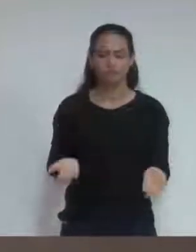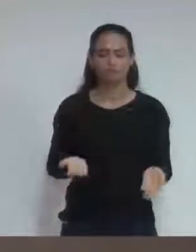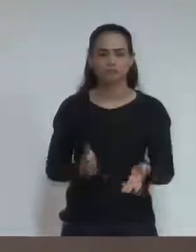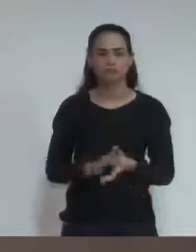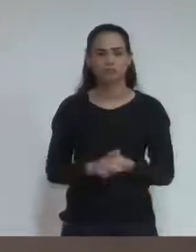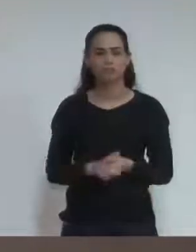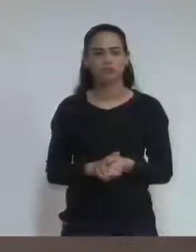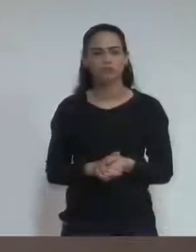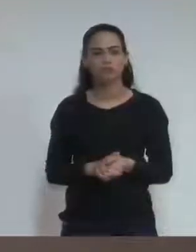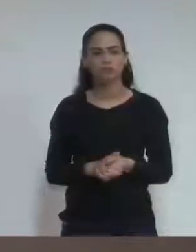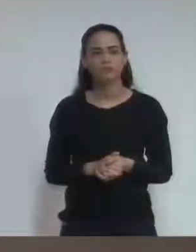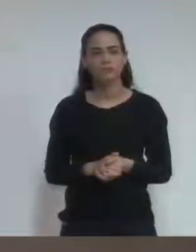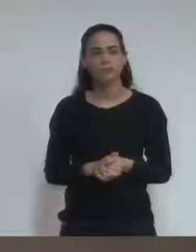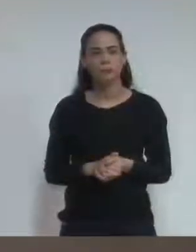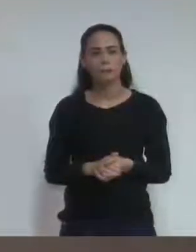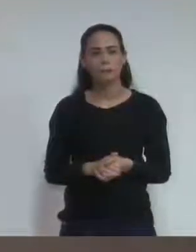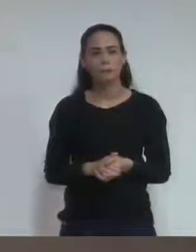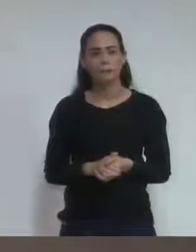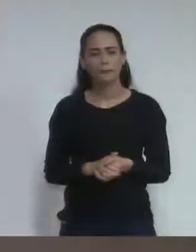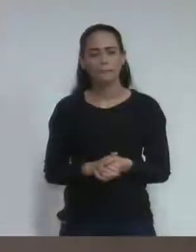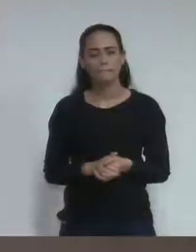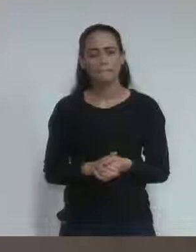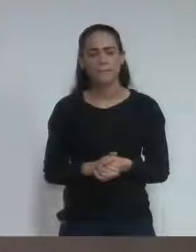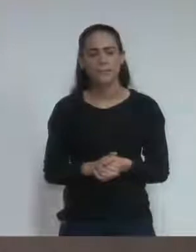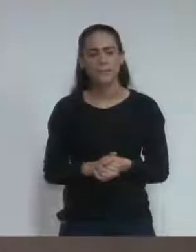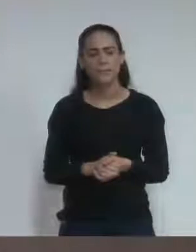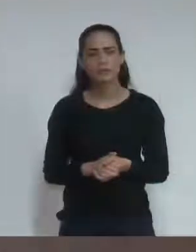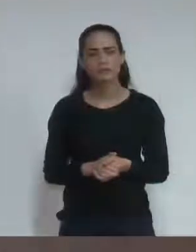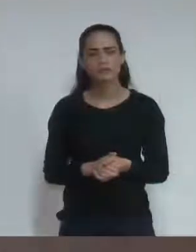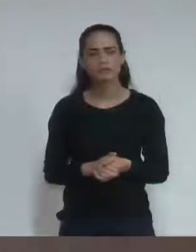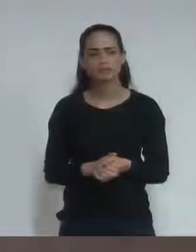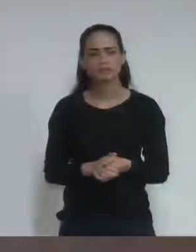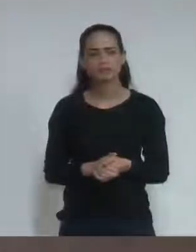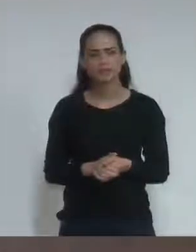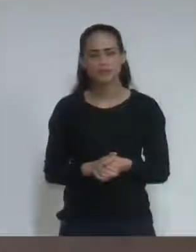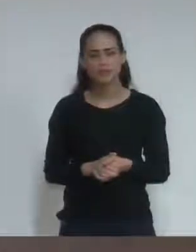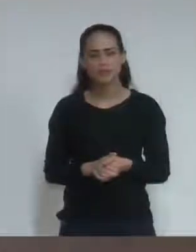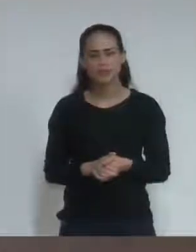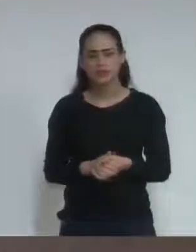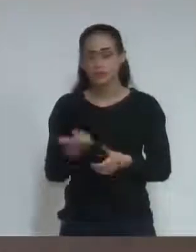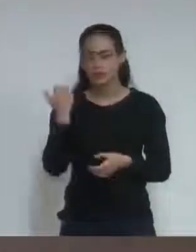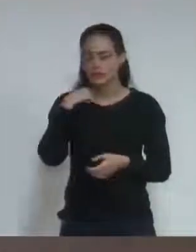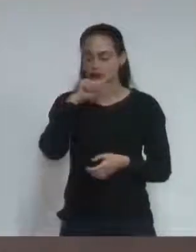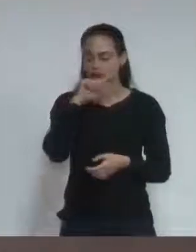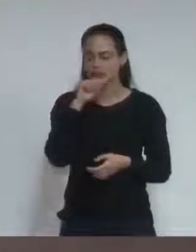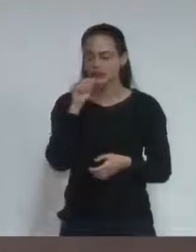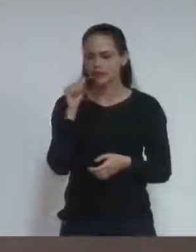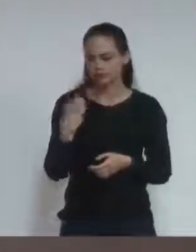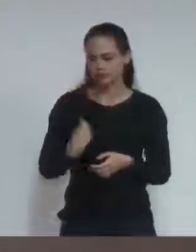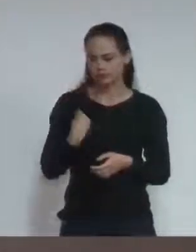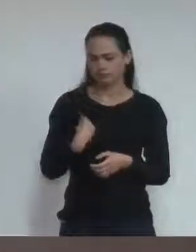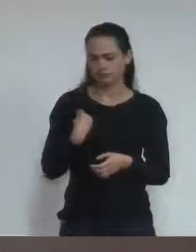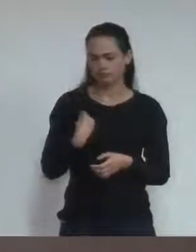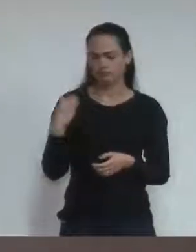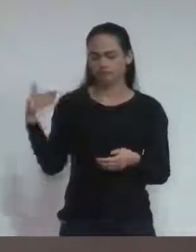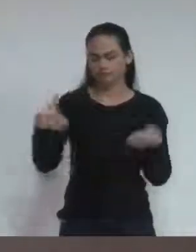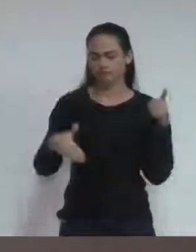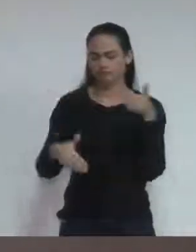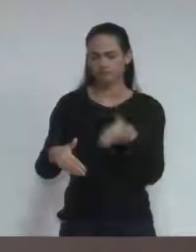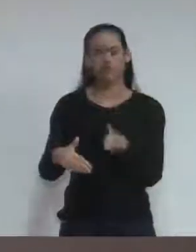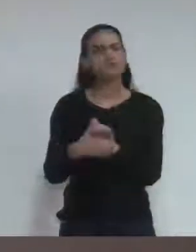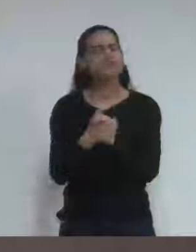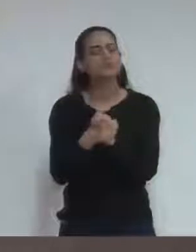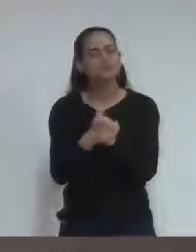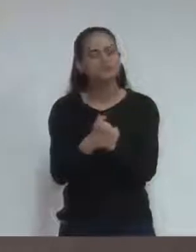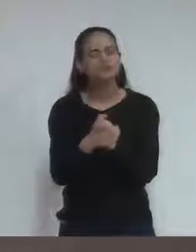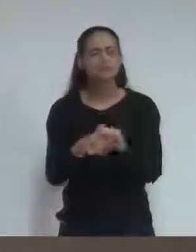E, curiosamente, ao falar que viriam aqui, estão aqui, parabéns às crianças também, que estão aí fazendo um